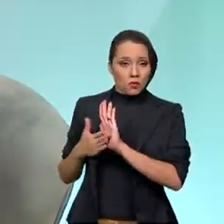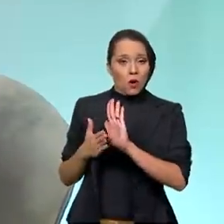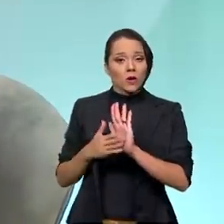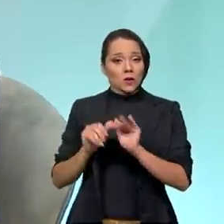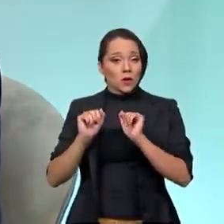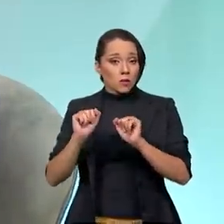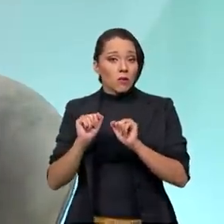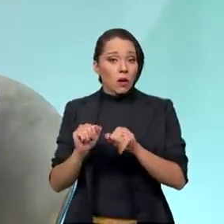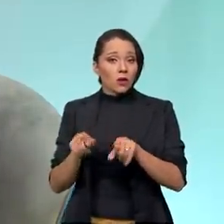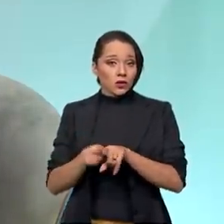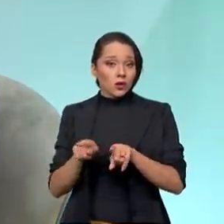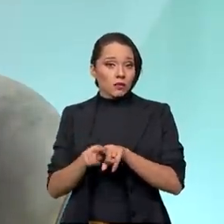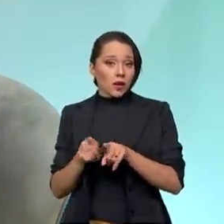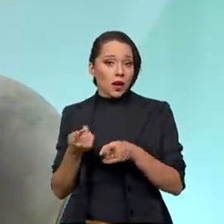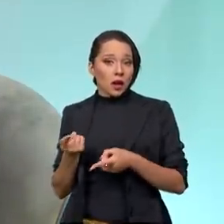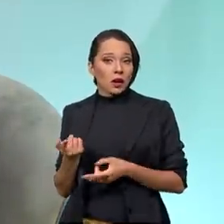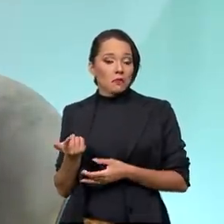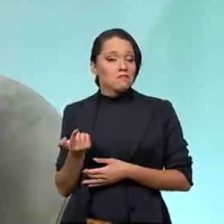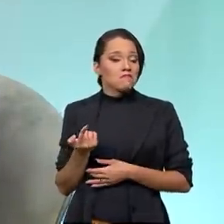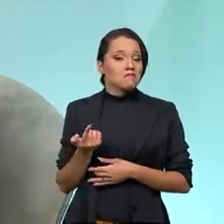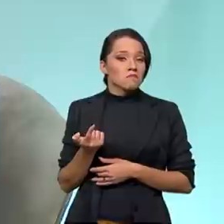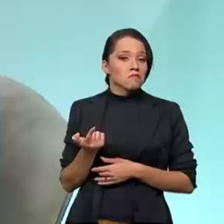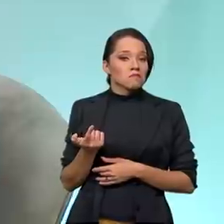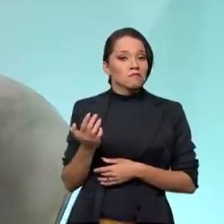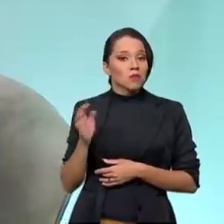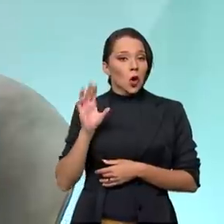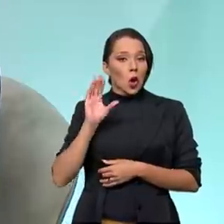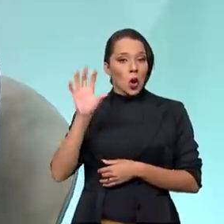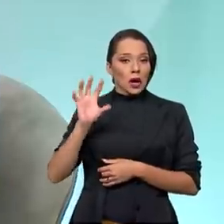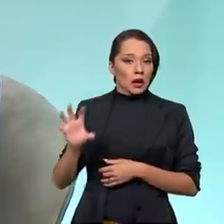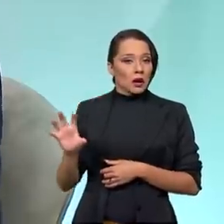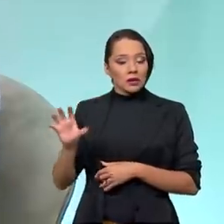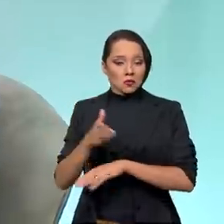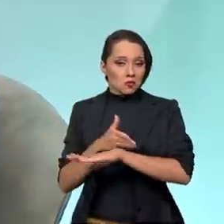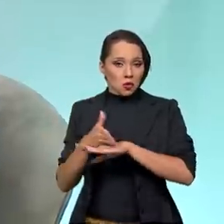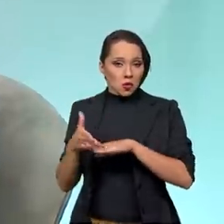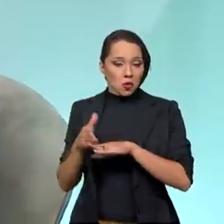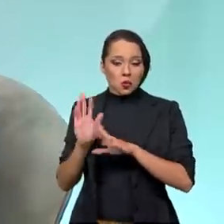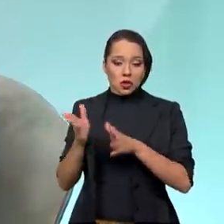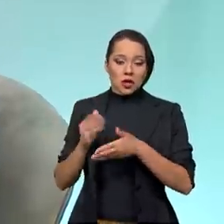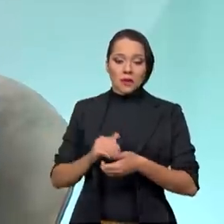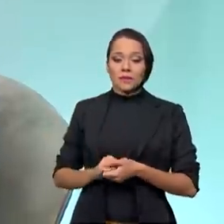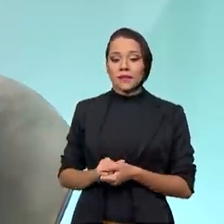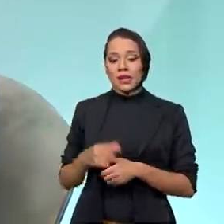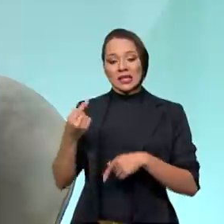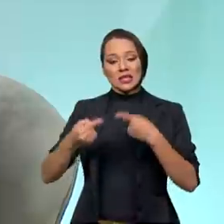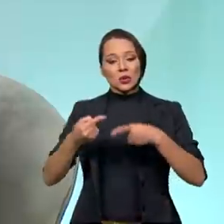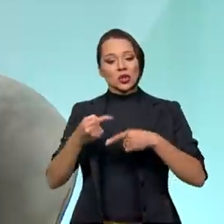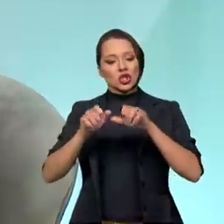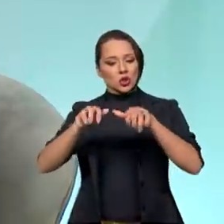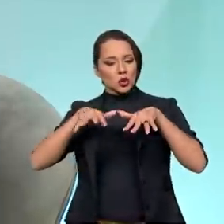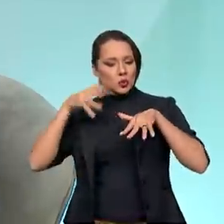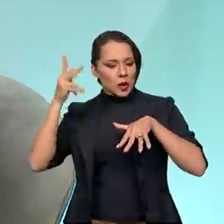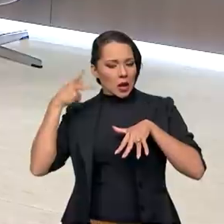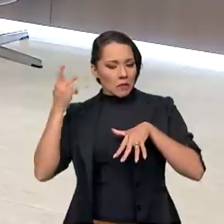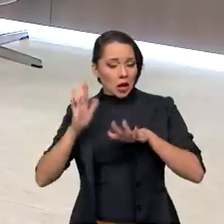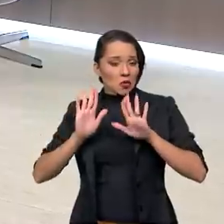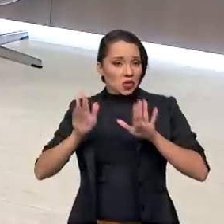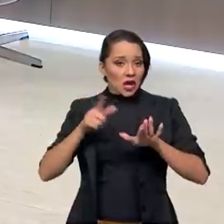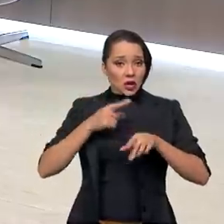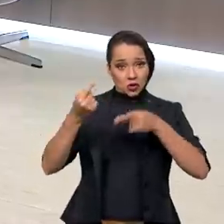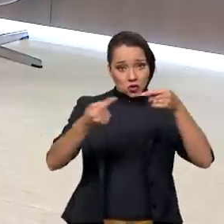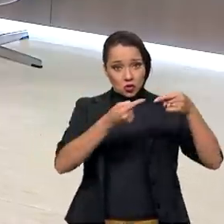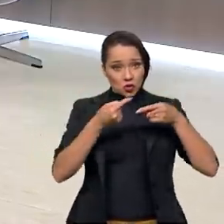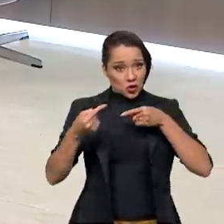que podem ser também colocadas em prática, correto? Discutidas no Parlamento, já que é ali que a